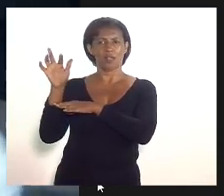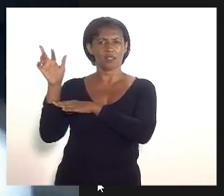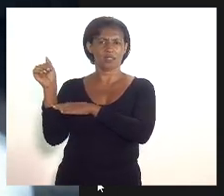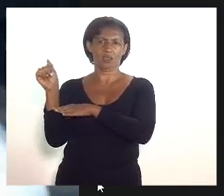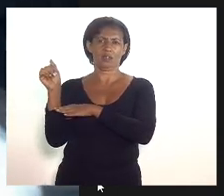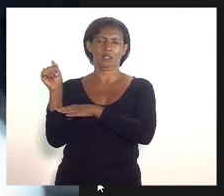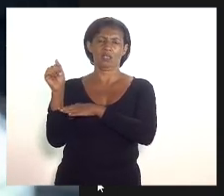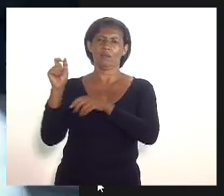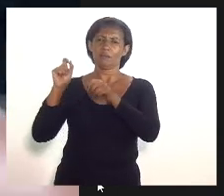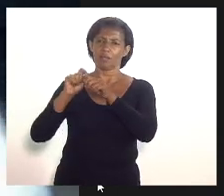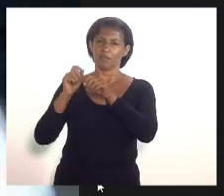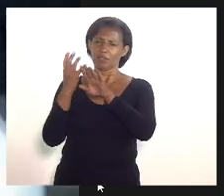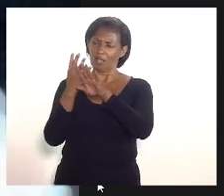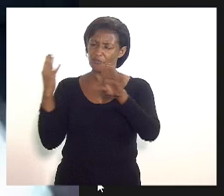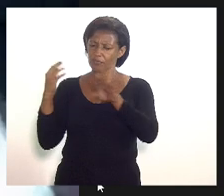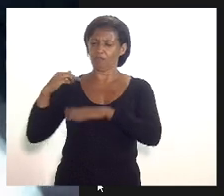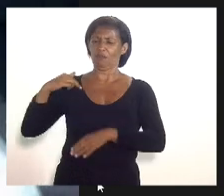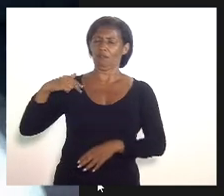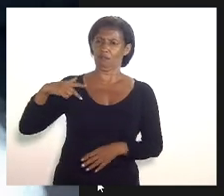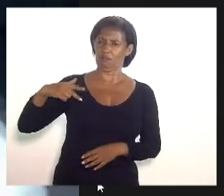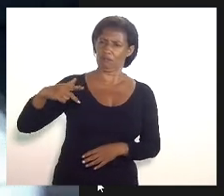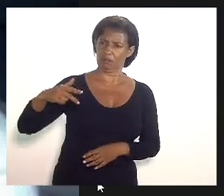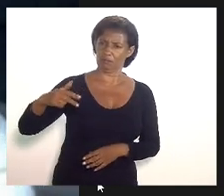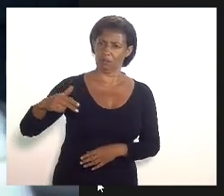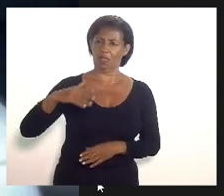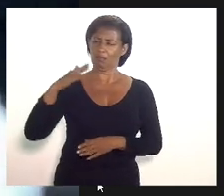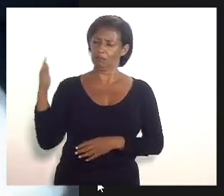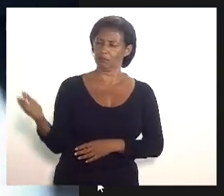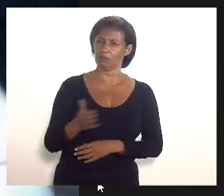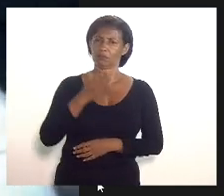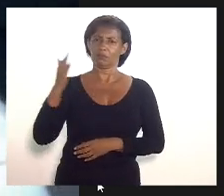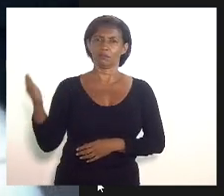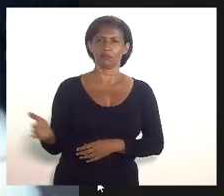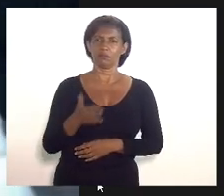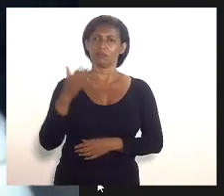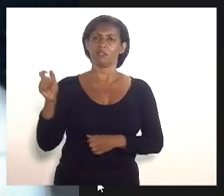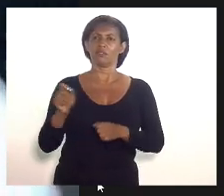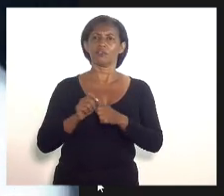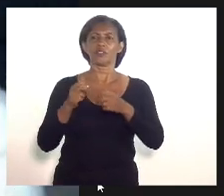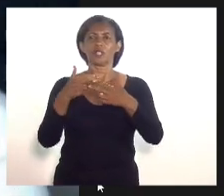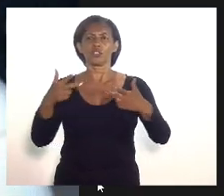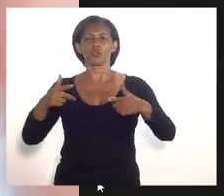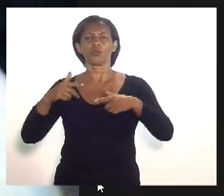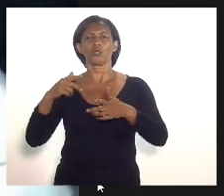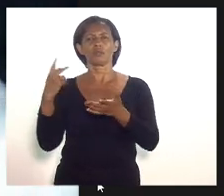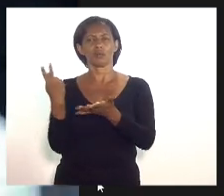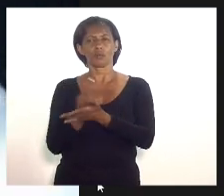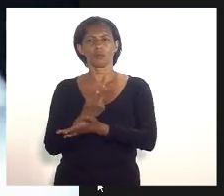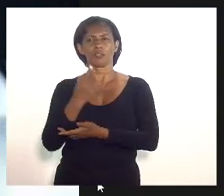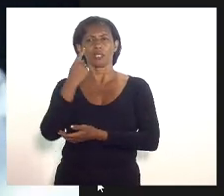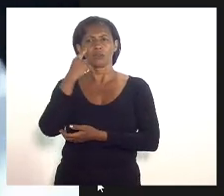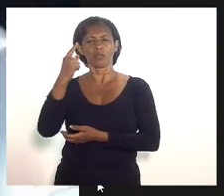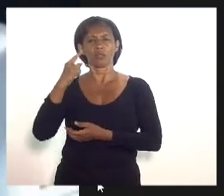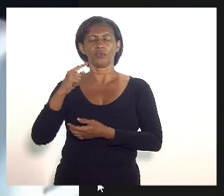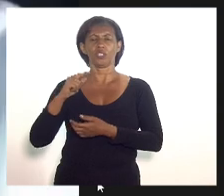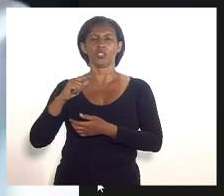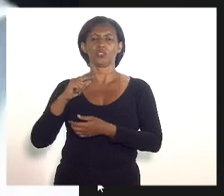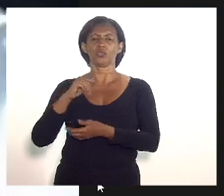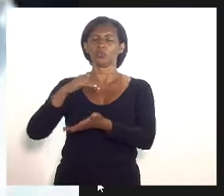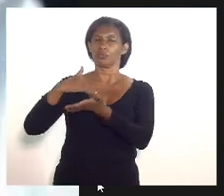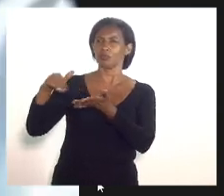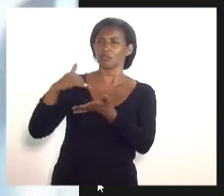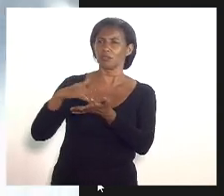faça andar faça as coisas acontecerem eu tenho visto disposição do secretário tenho visto